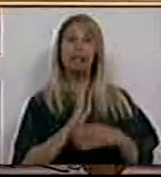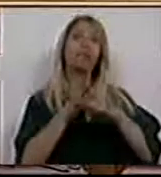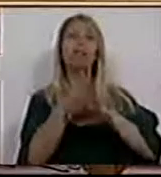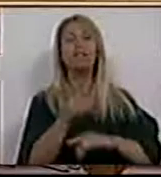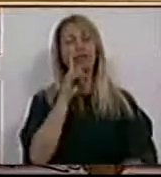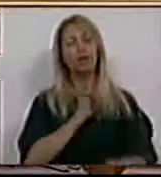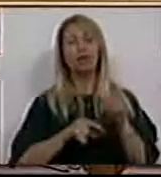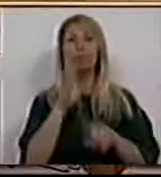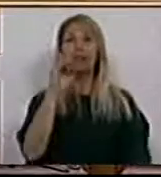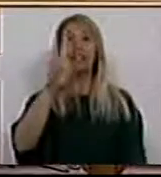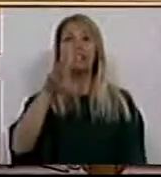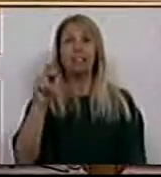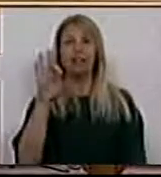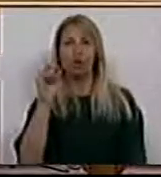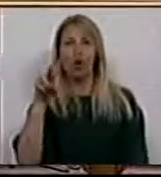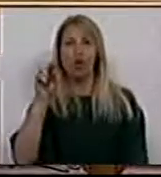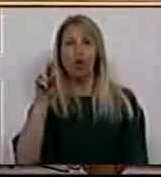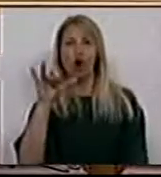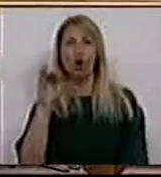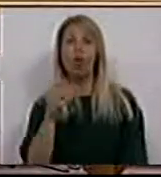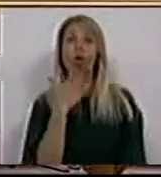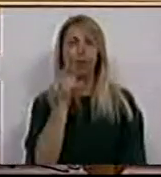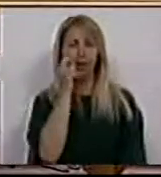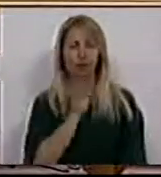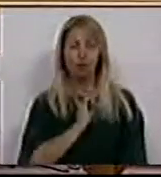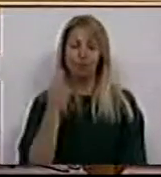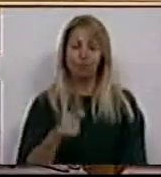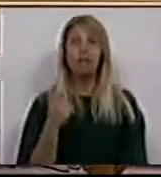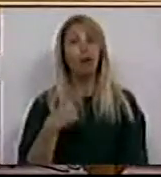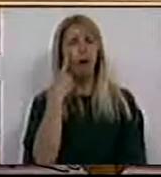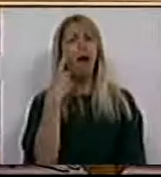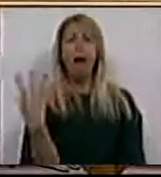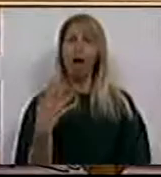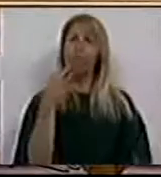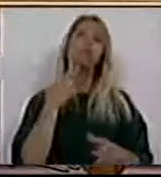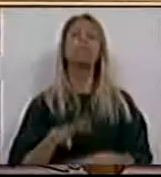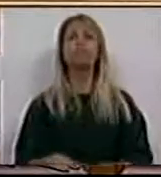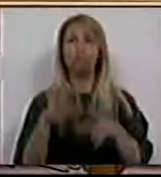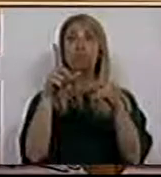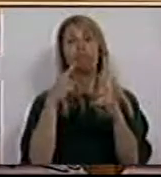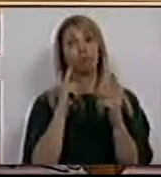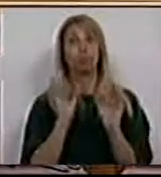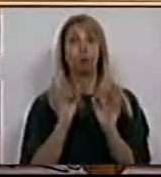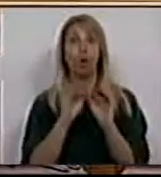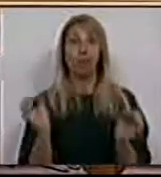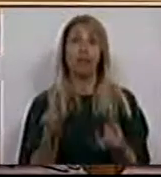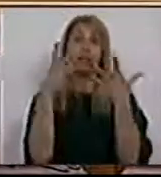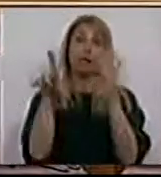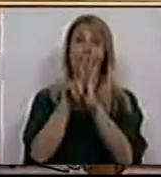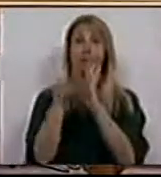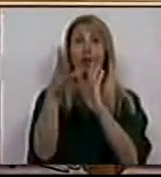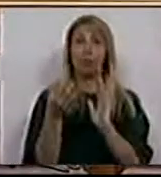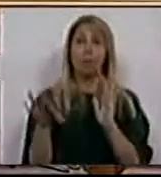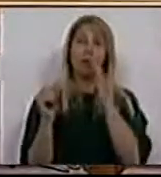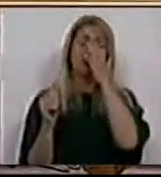Muito obrigada, Sr. Presidente. Registramos também a alguma evolução, nomeadamente da própria iniciativa legislativa do PS.